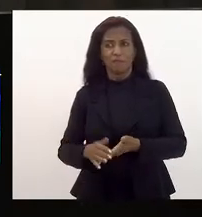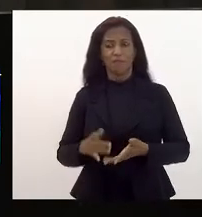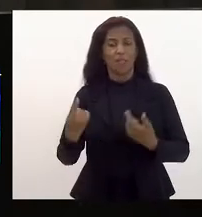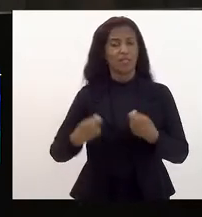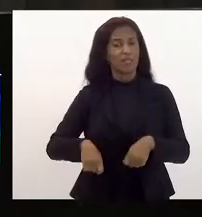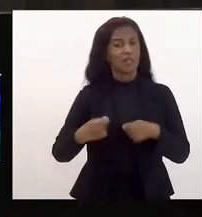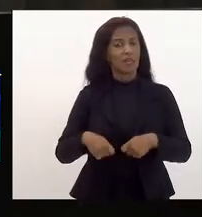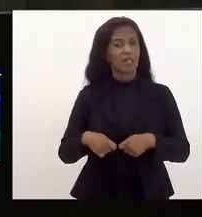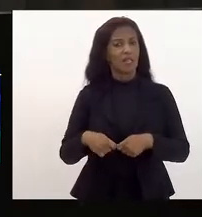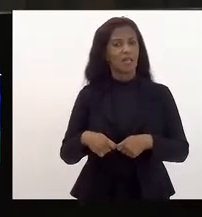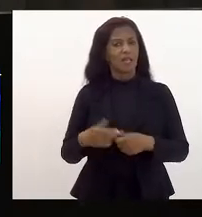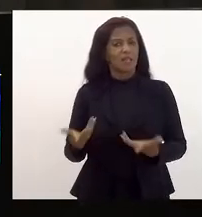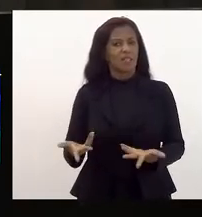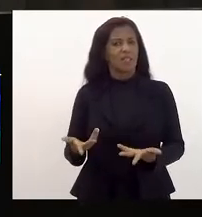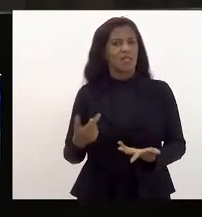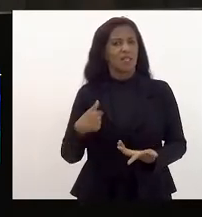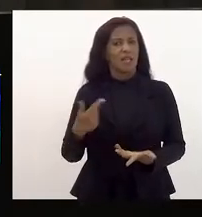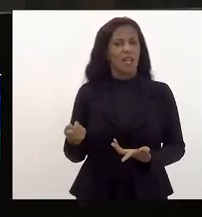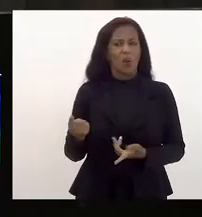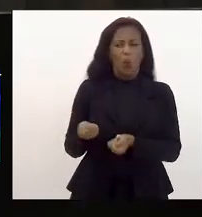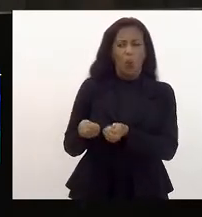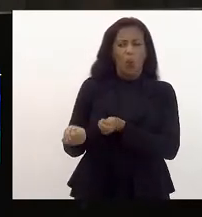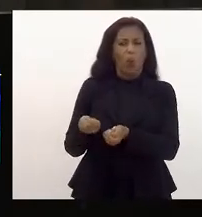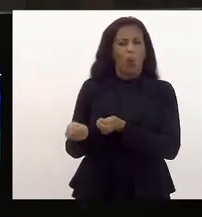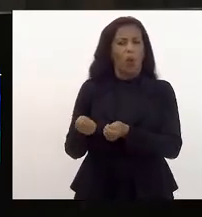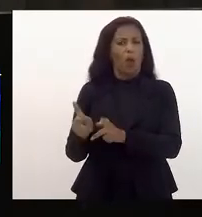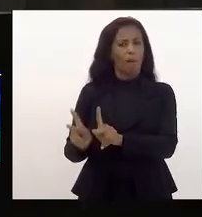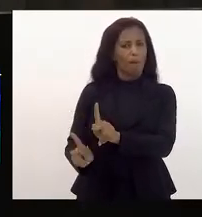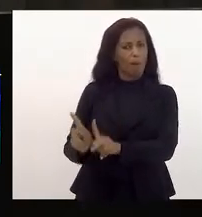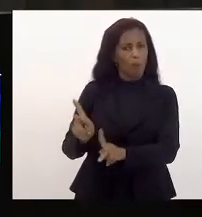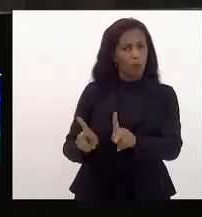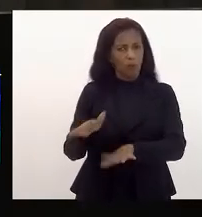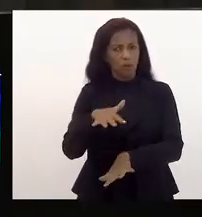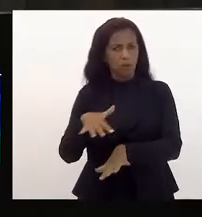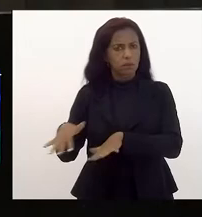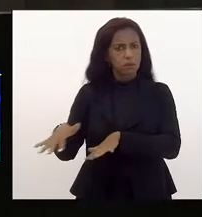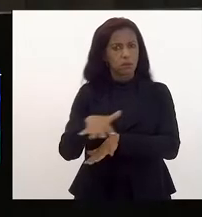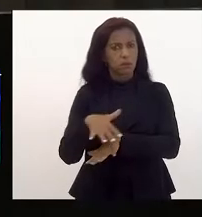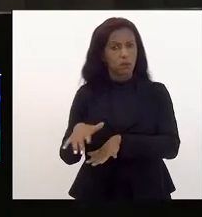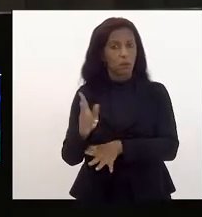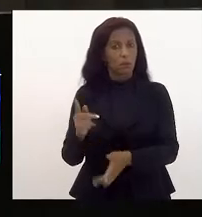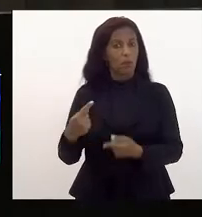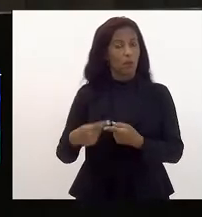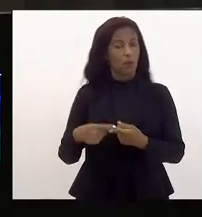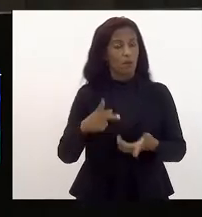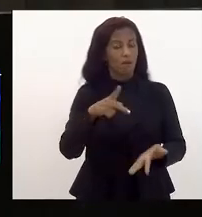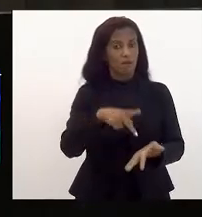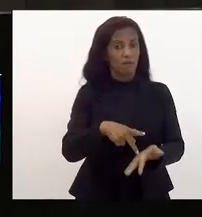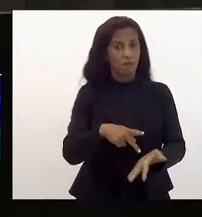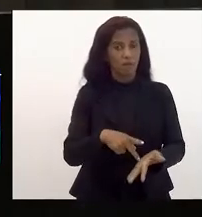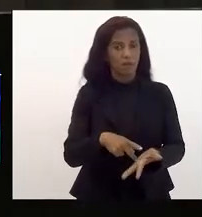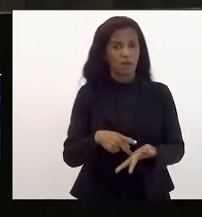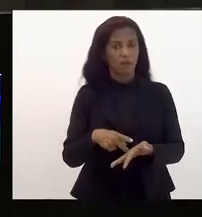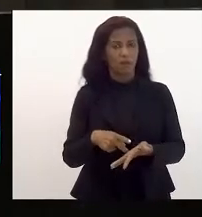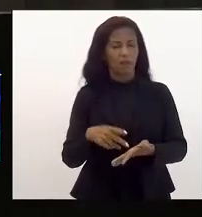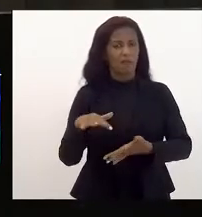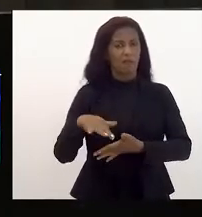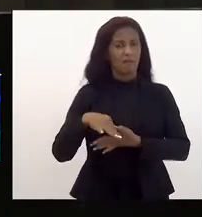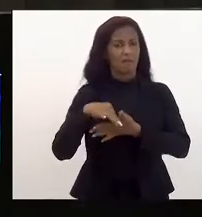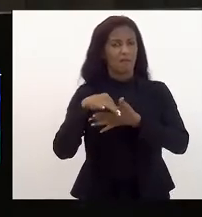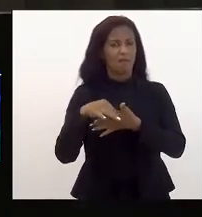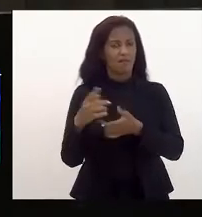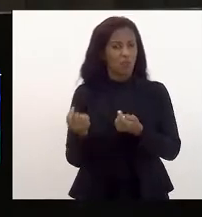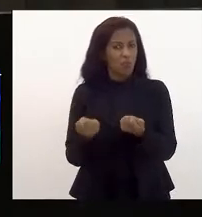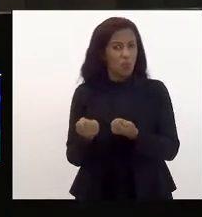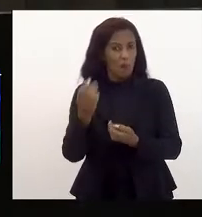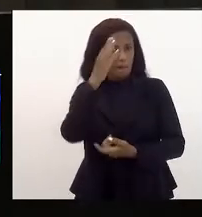necessário cercear, é necessário controlar a nossa população, porque a verdade é que a elite econômica